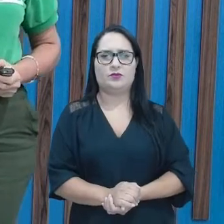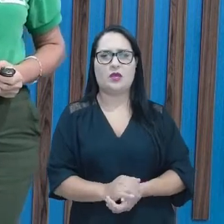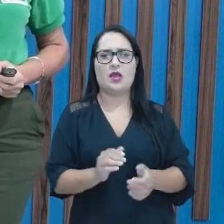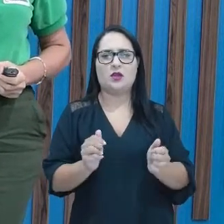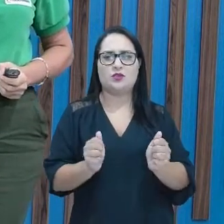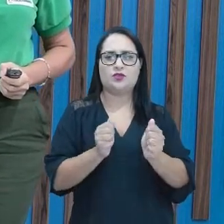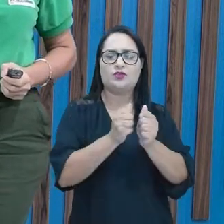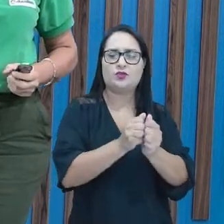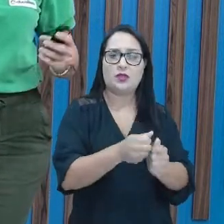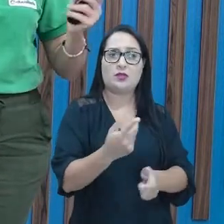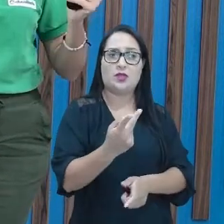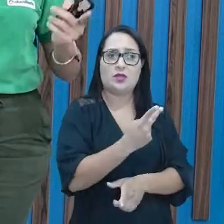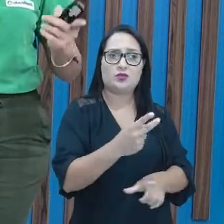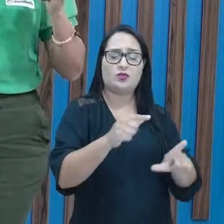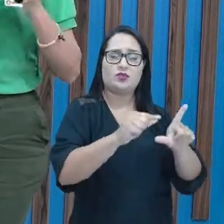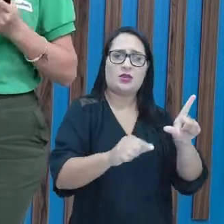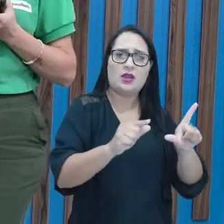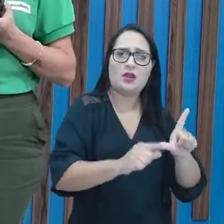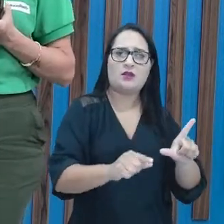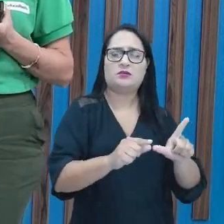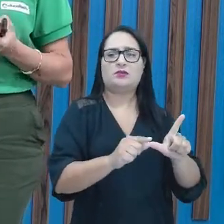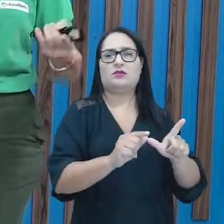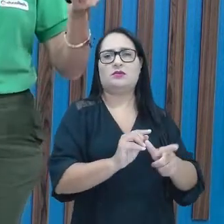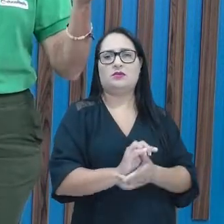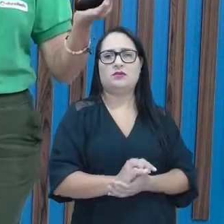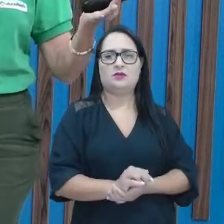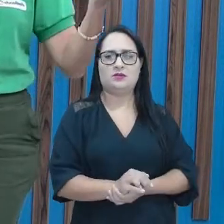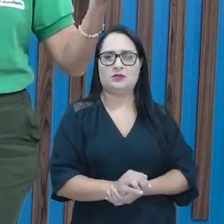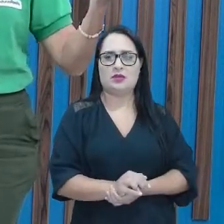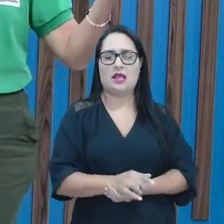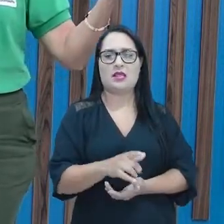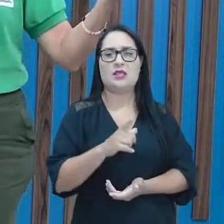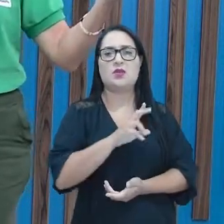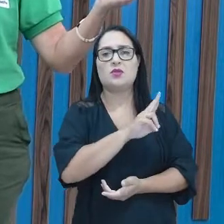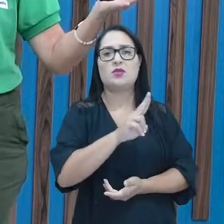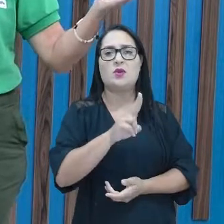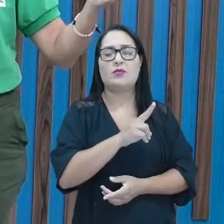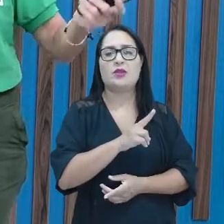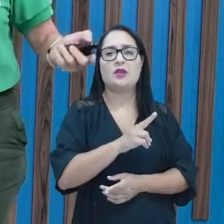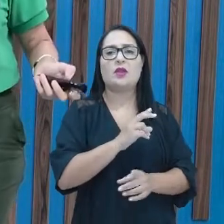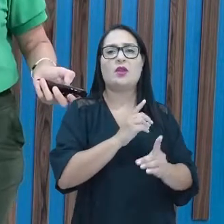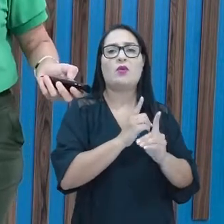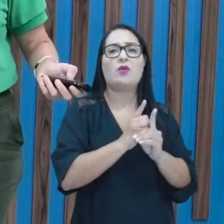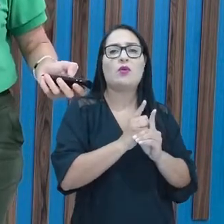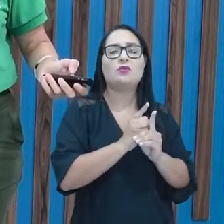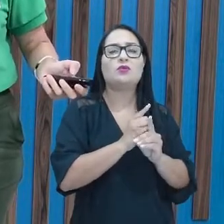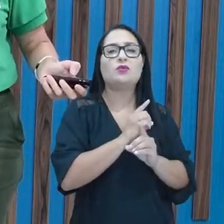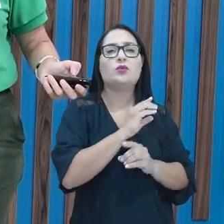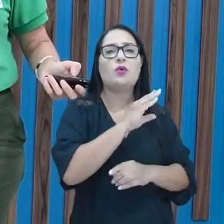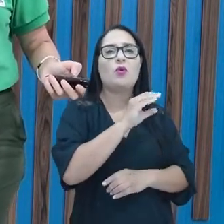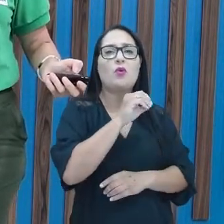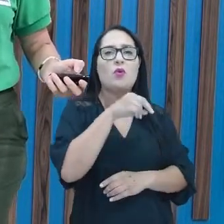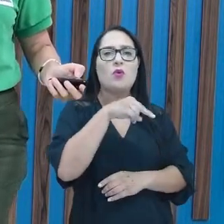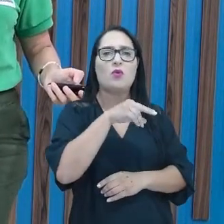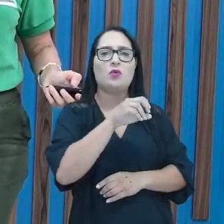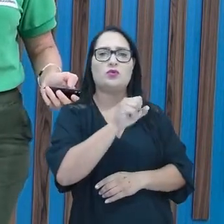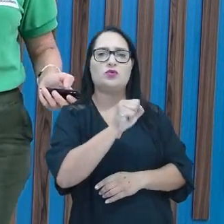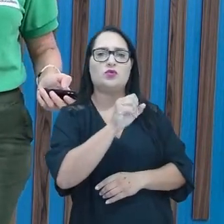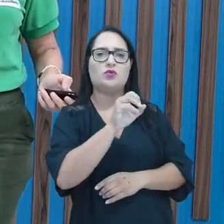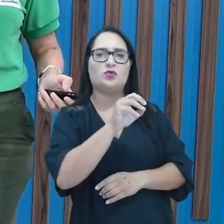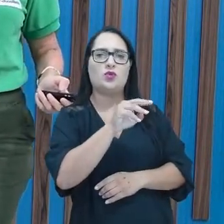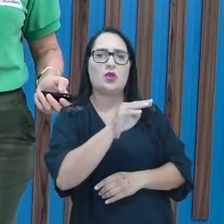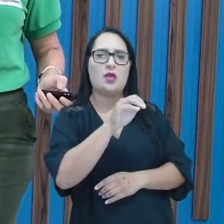dessas duas letrinhas, dessas duas consoantes, são chamadas de encontro consonantal. Agora,